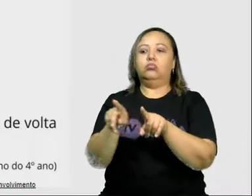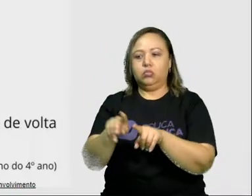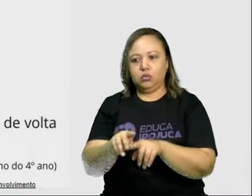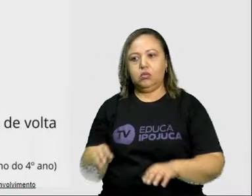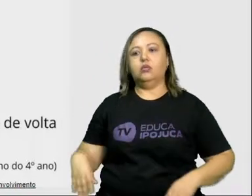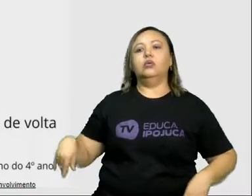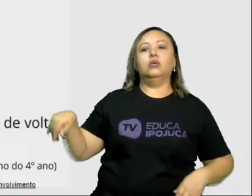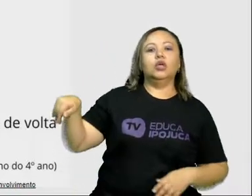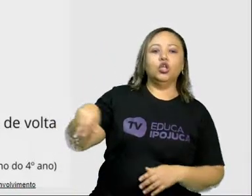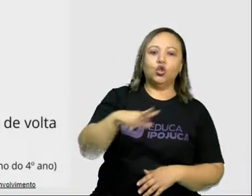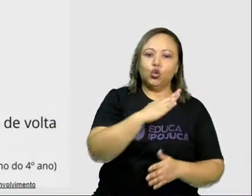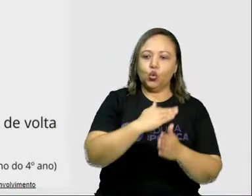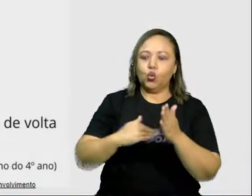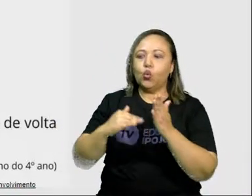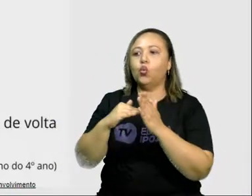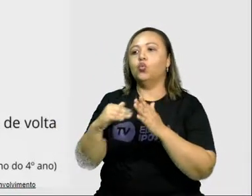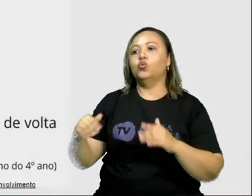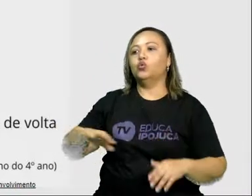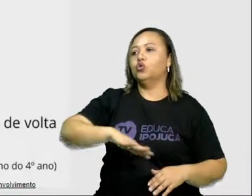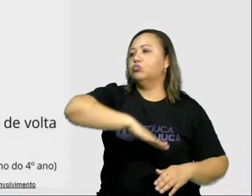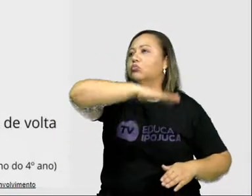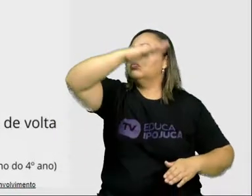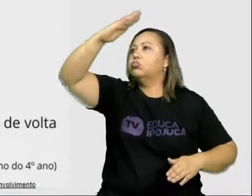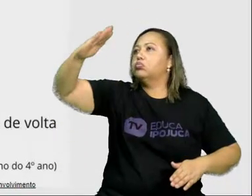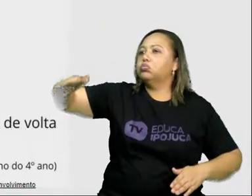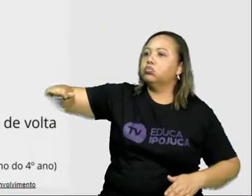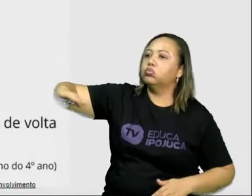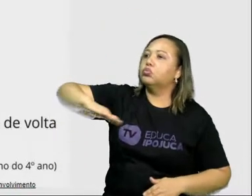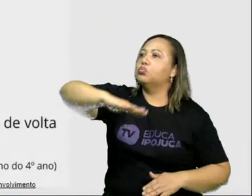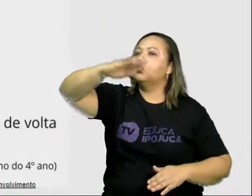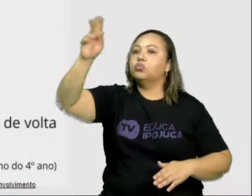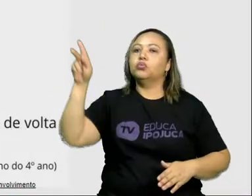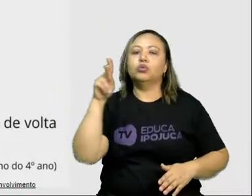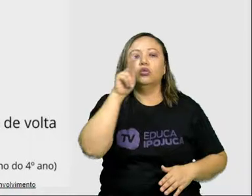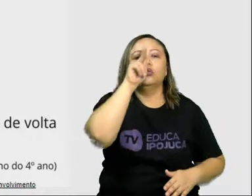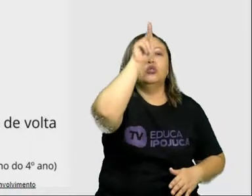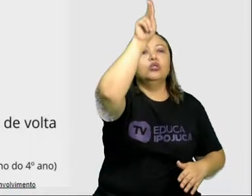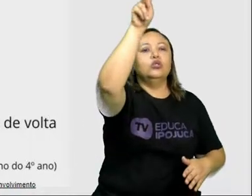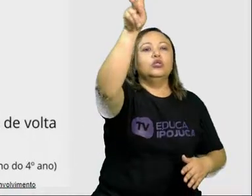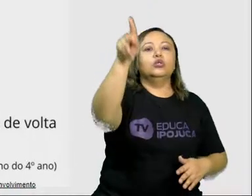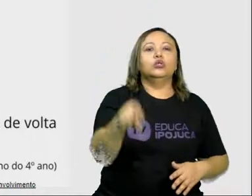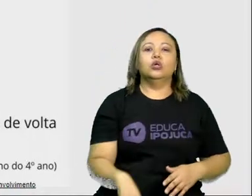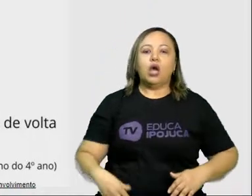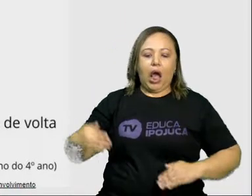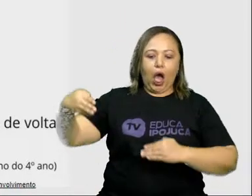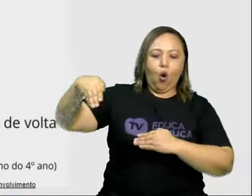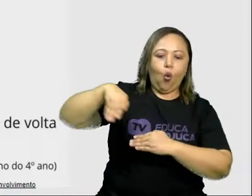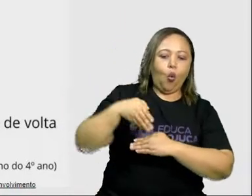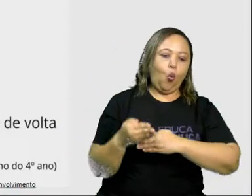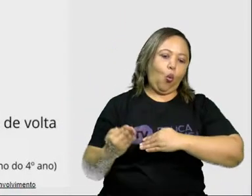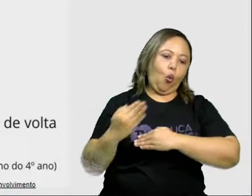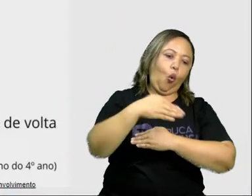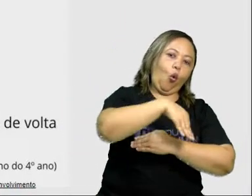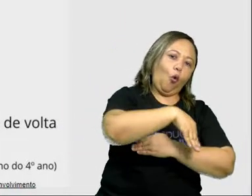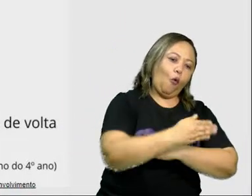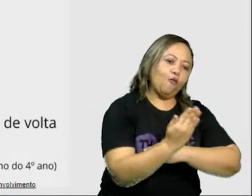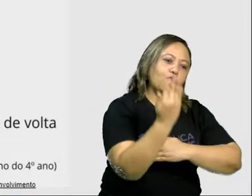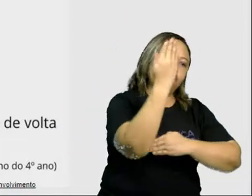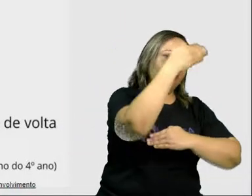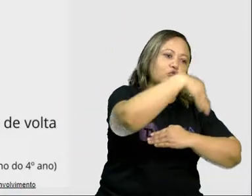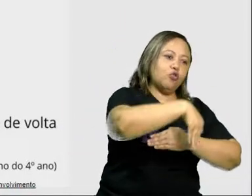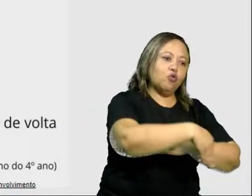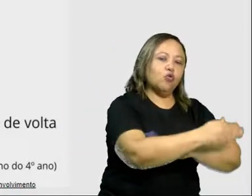às voltas com as ondas fortes e até que o golfinho passou